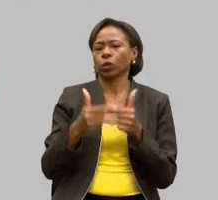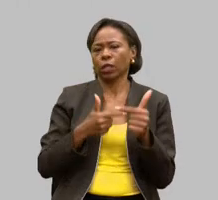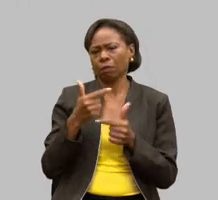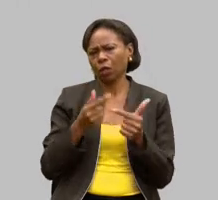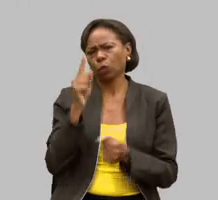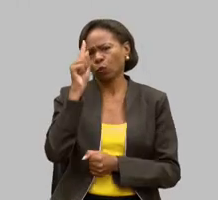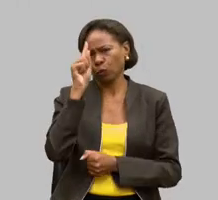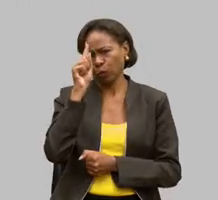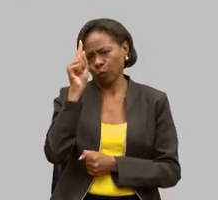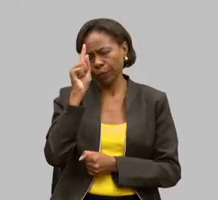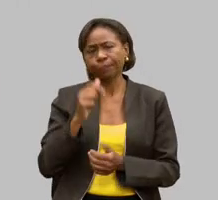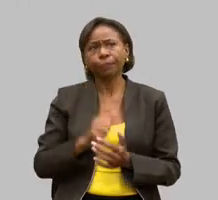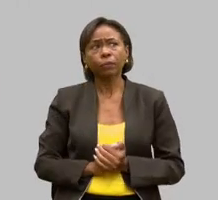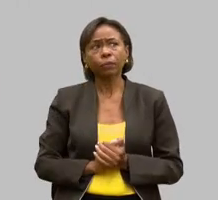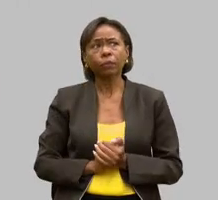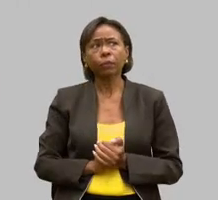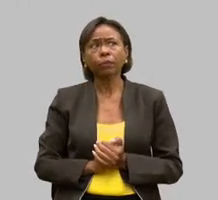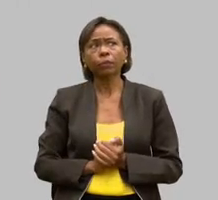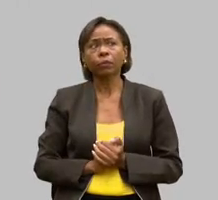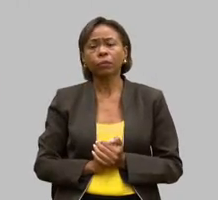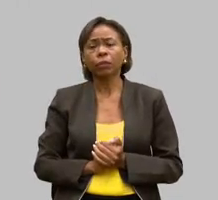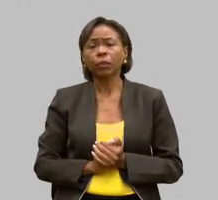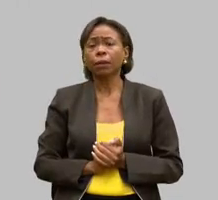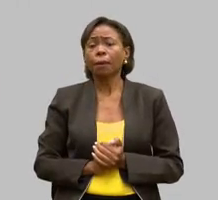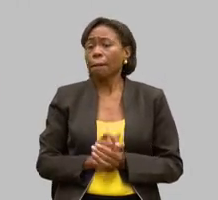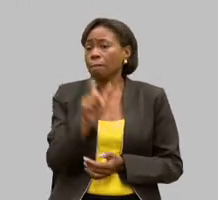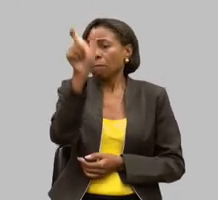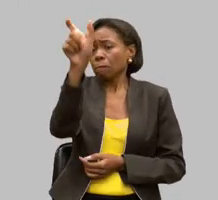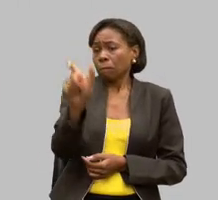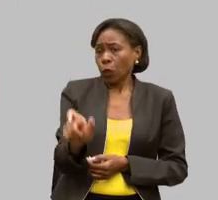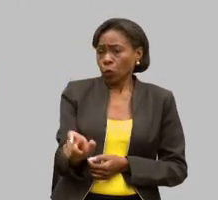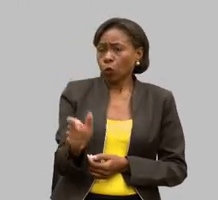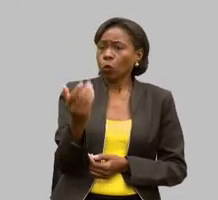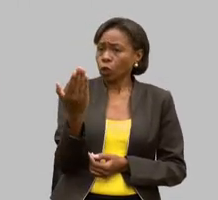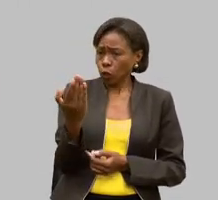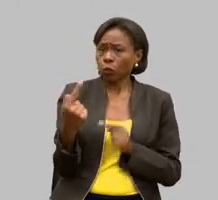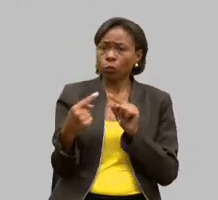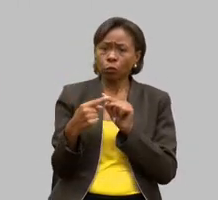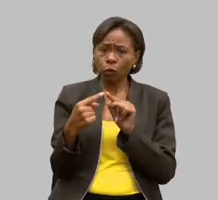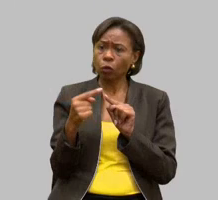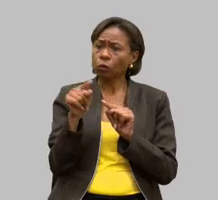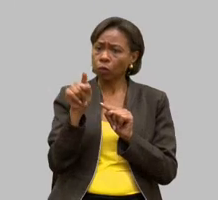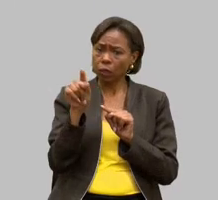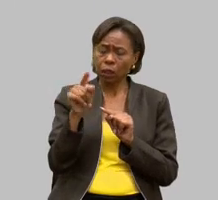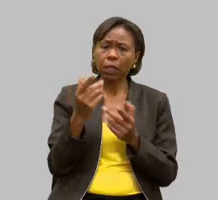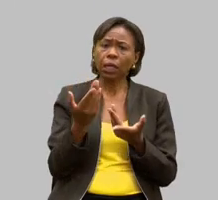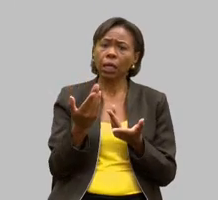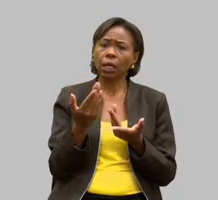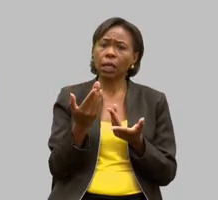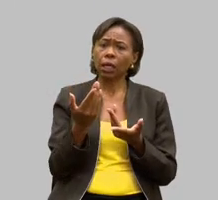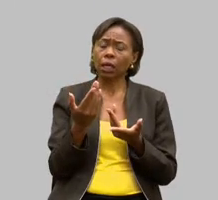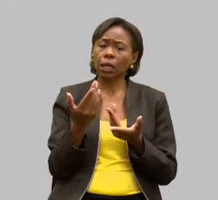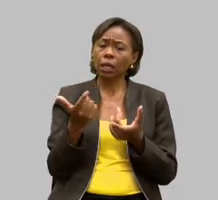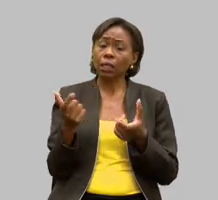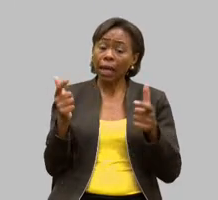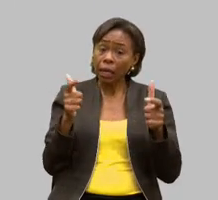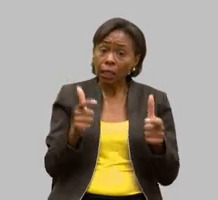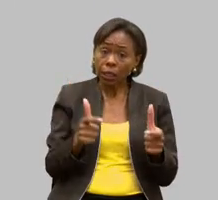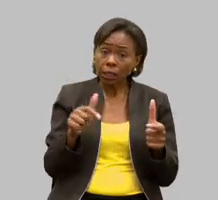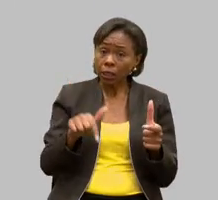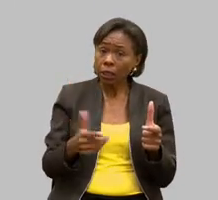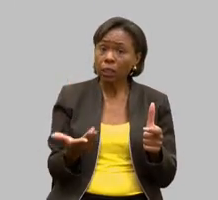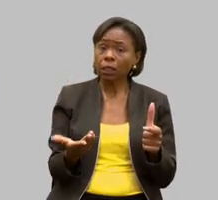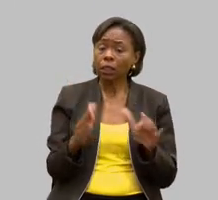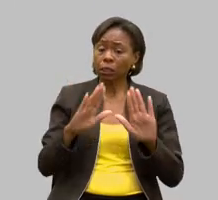ter pessoas como você que está onde que você está aqui conosco dividimos